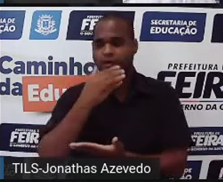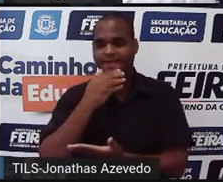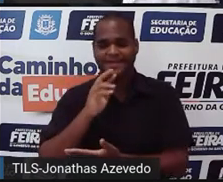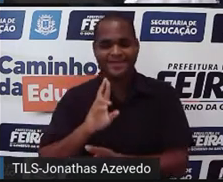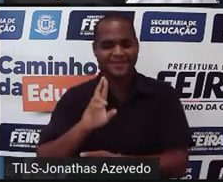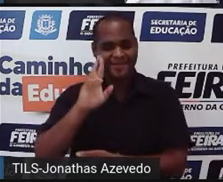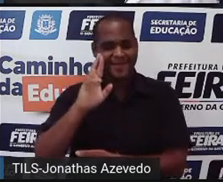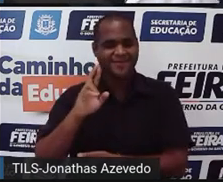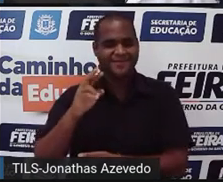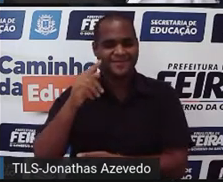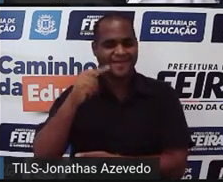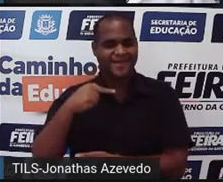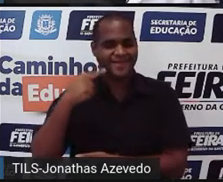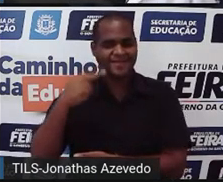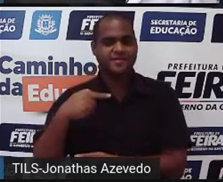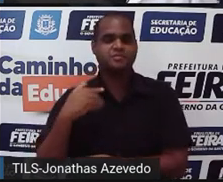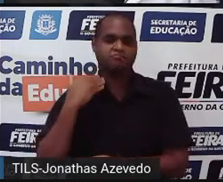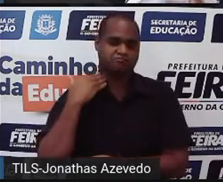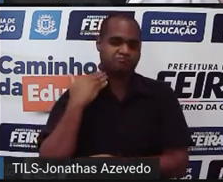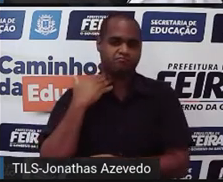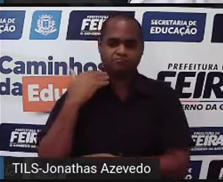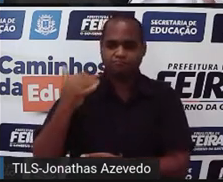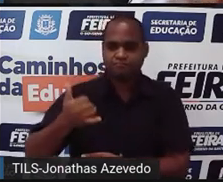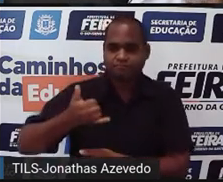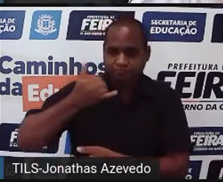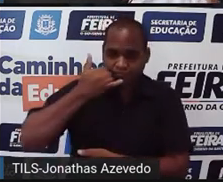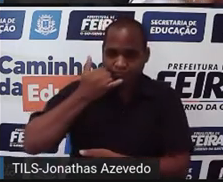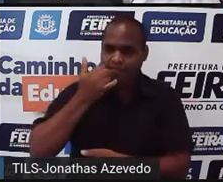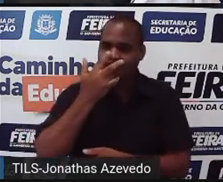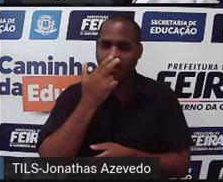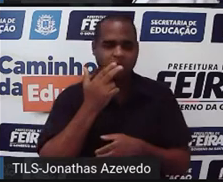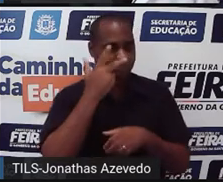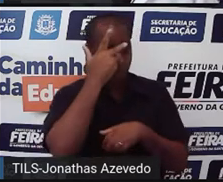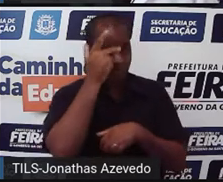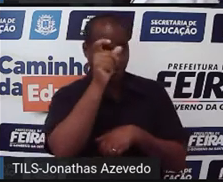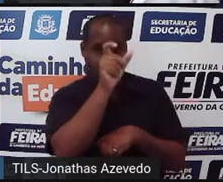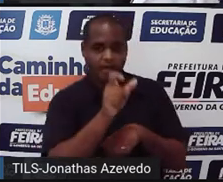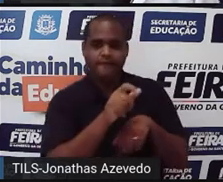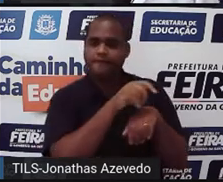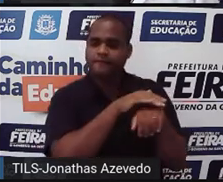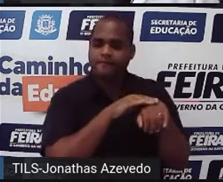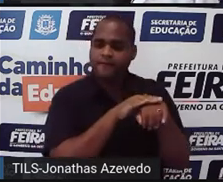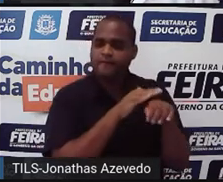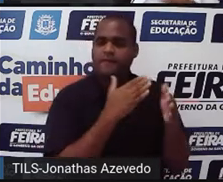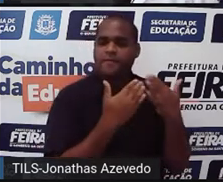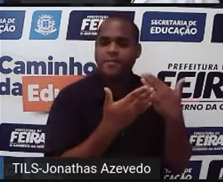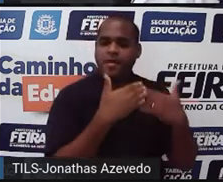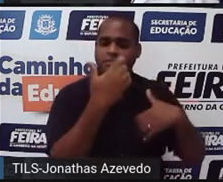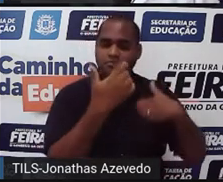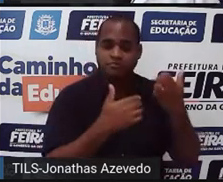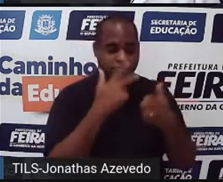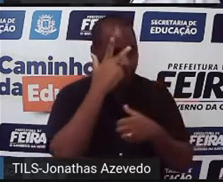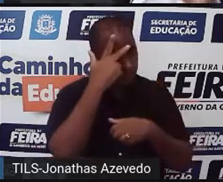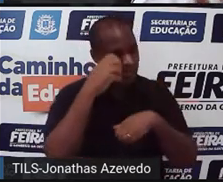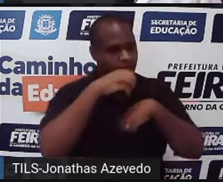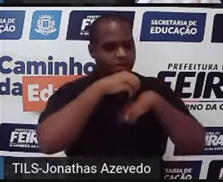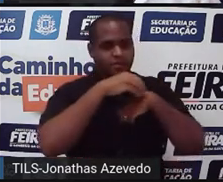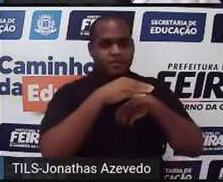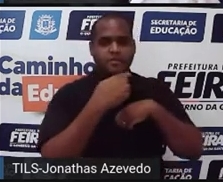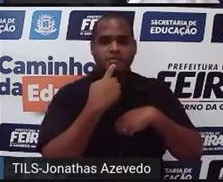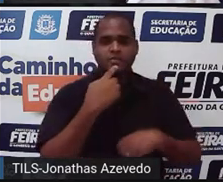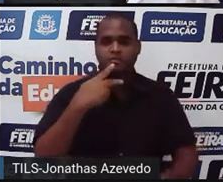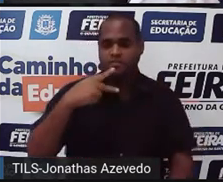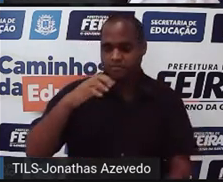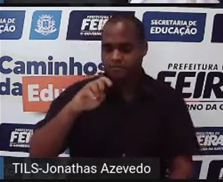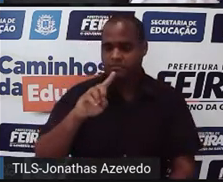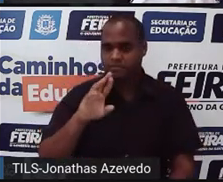banco, ele ligou. Como se a gente estivesse falando com alguma pessoa e estivesse falando para essa pessoa, Pedro,